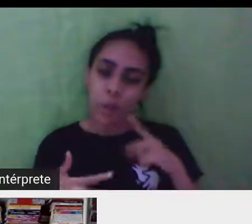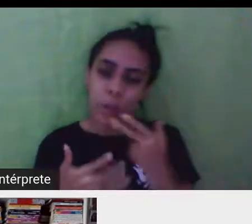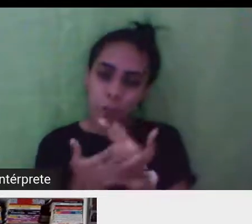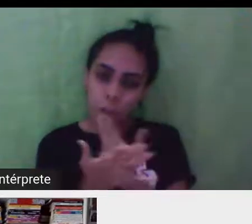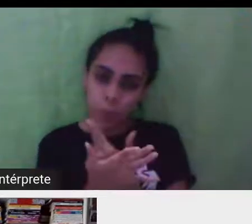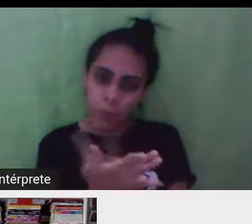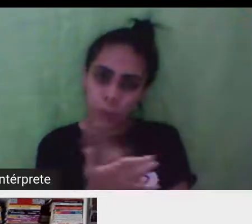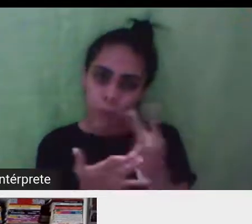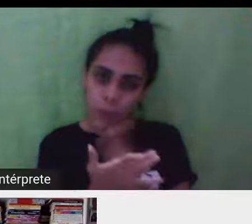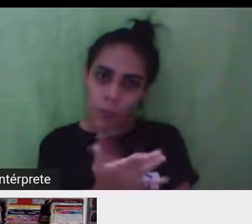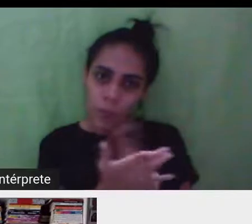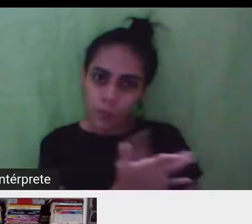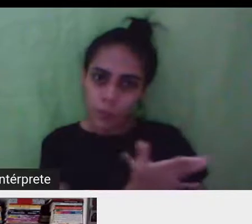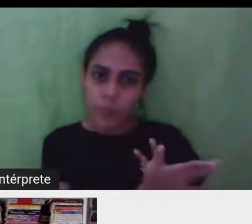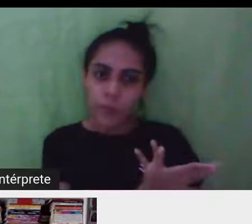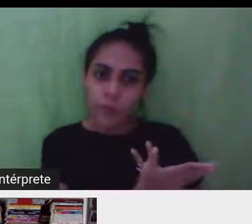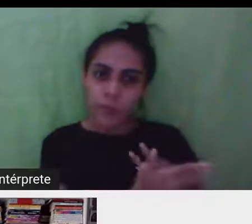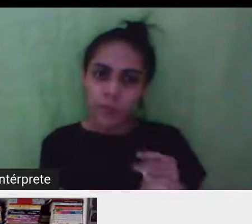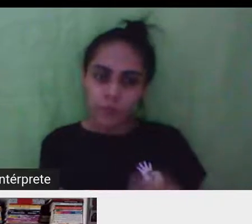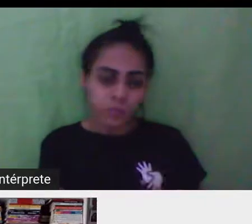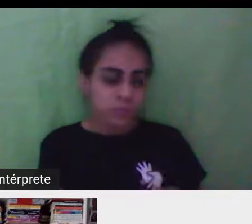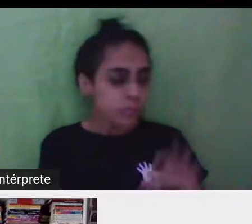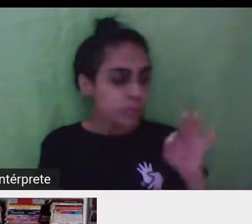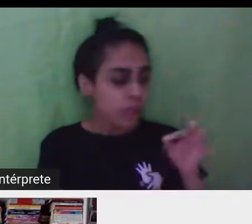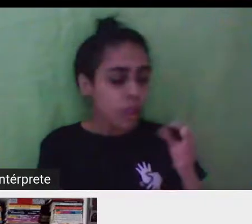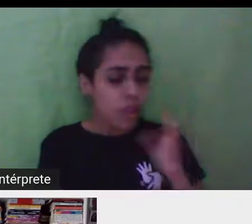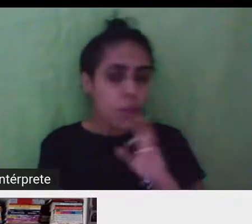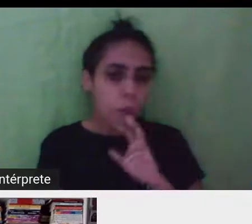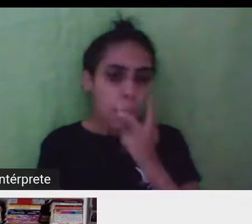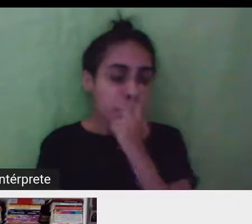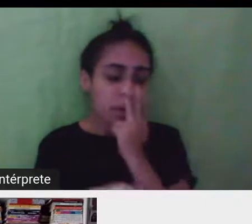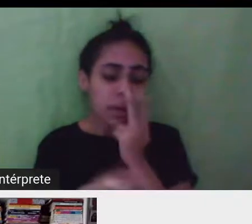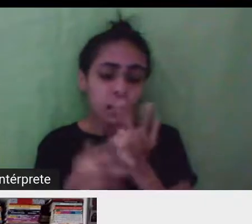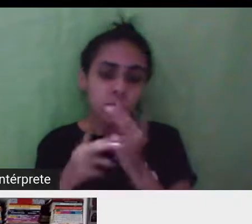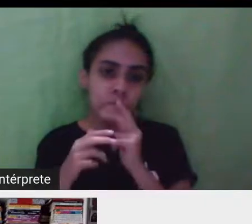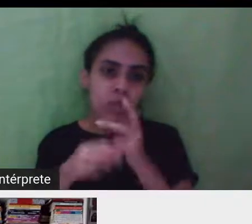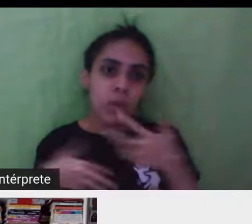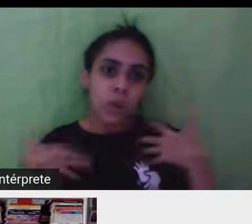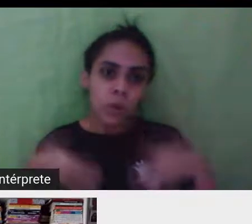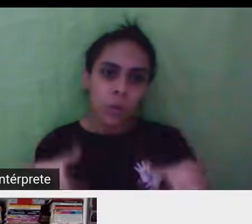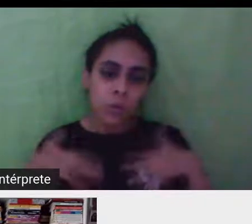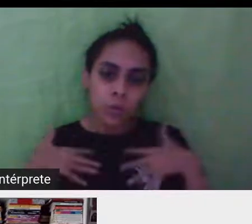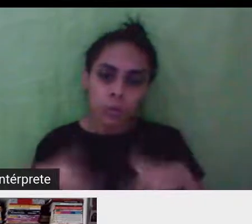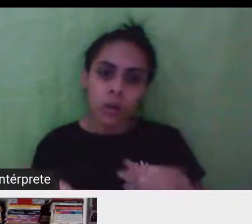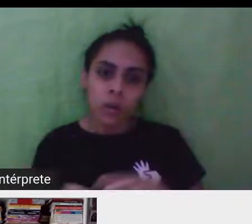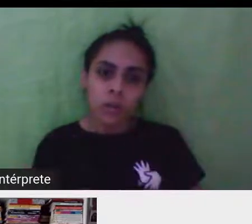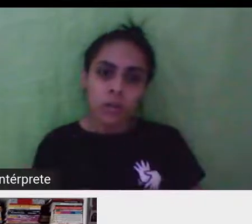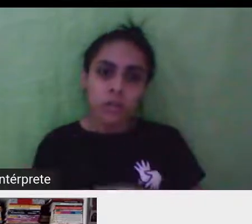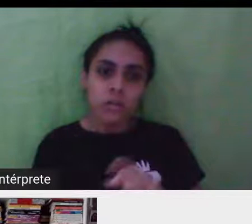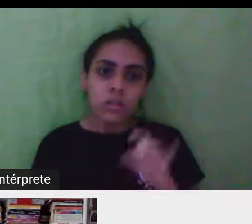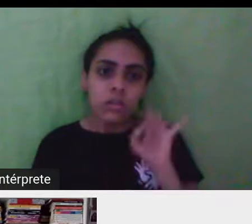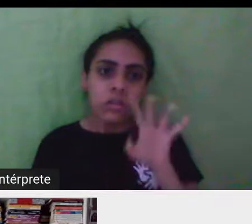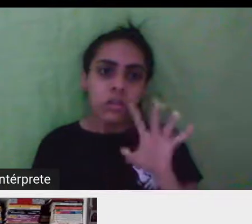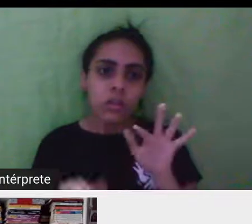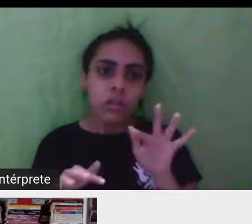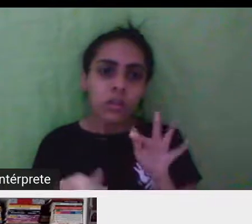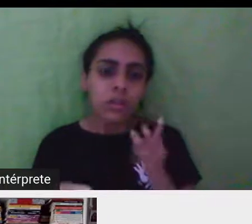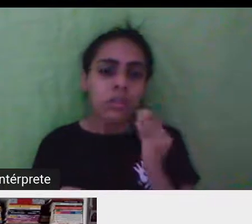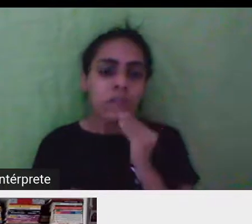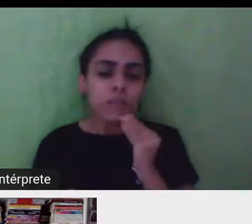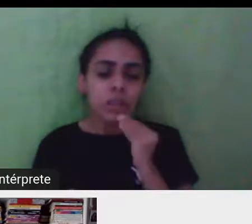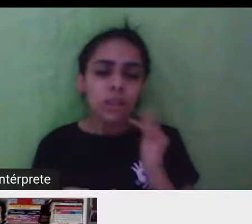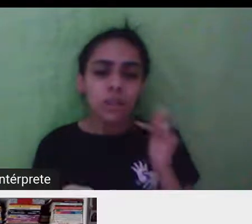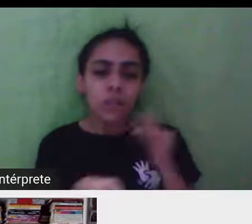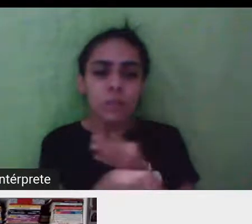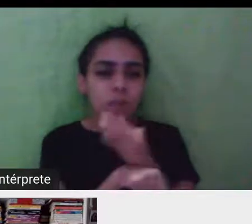Várias mazelas inimagináveis que crescem em uma proporção, assim. Você fica, meu Deus, era só umas leve férias na meira do